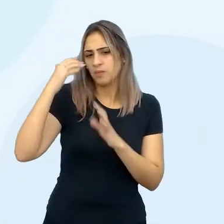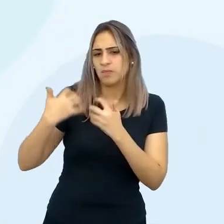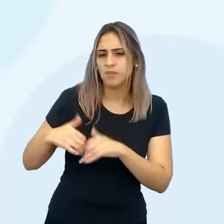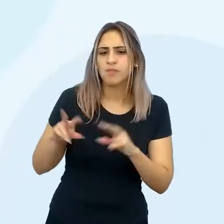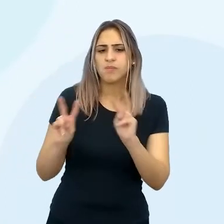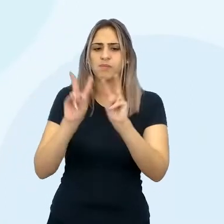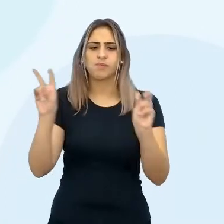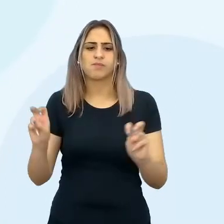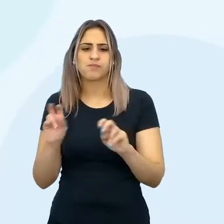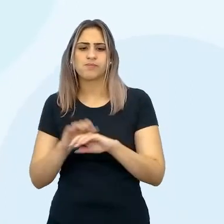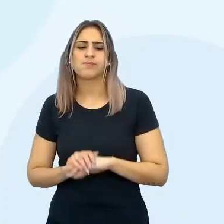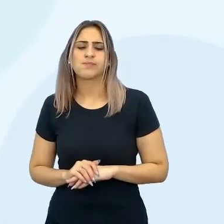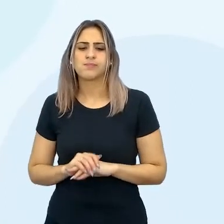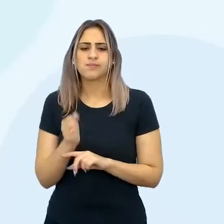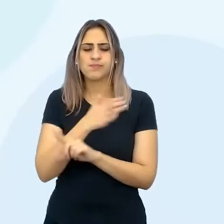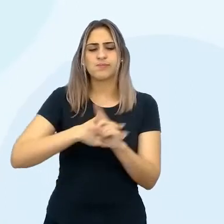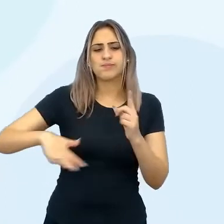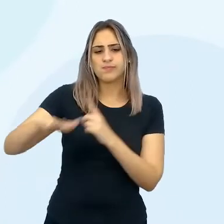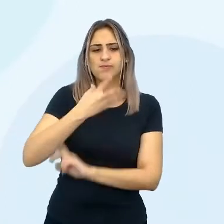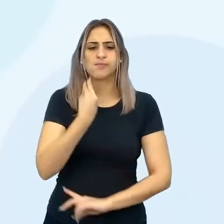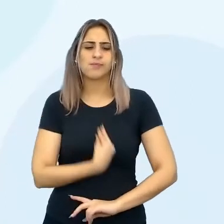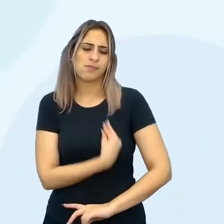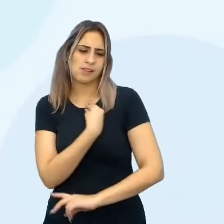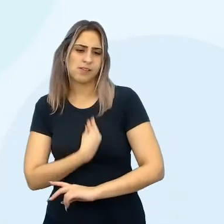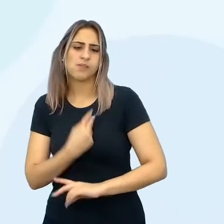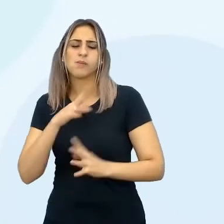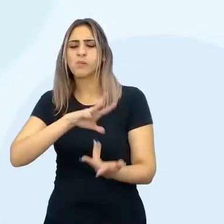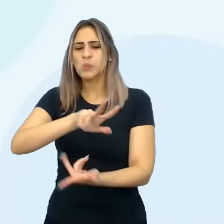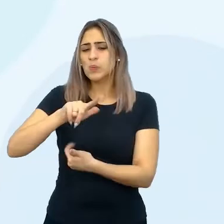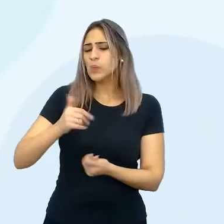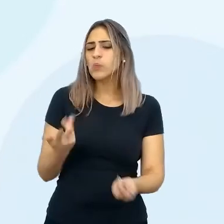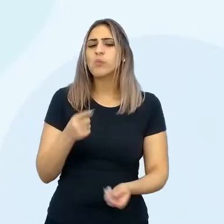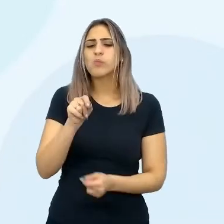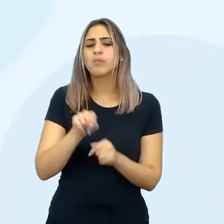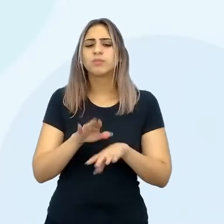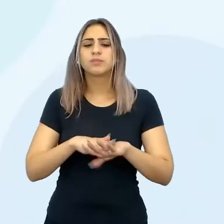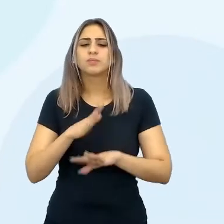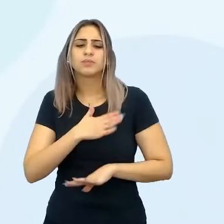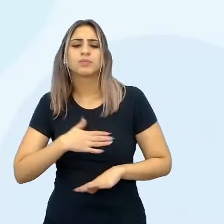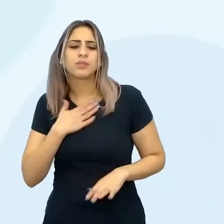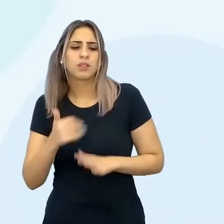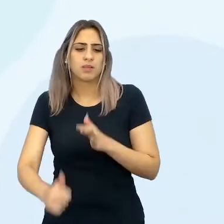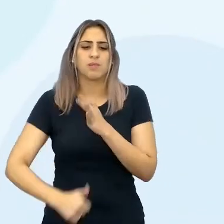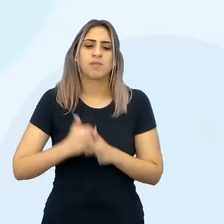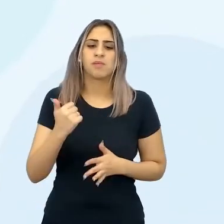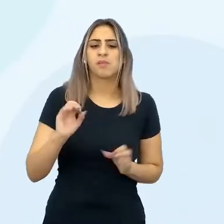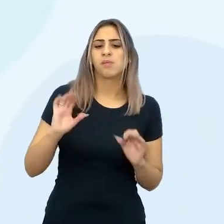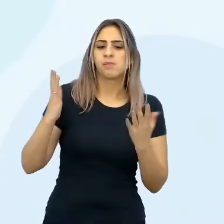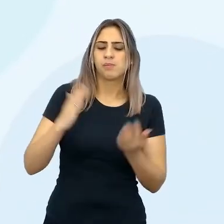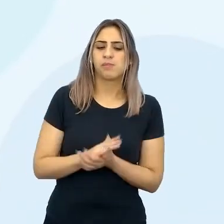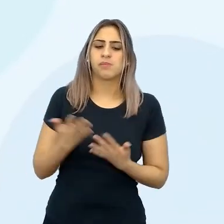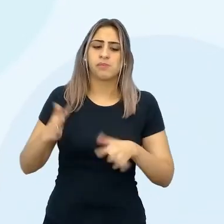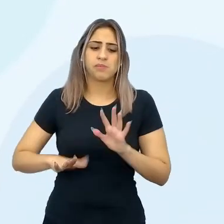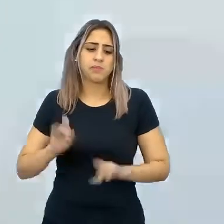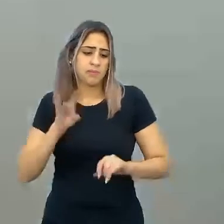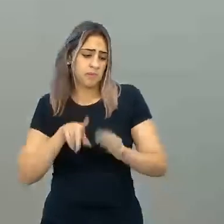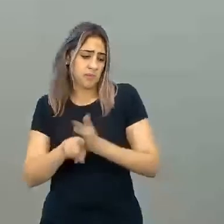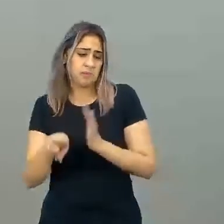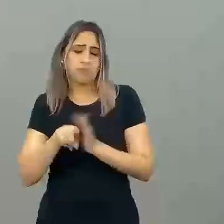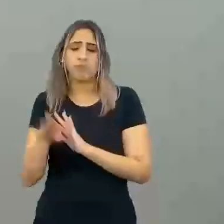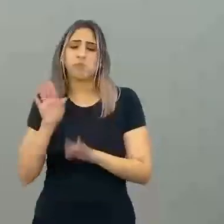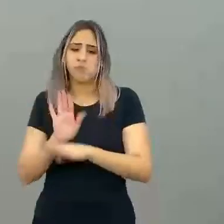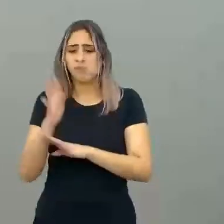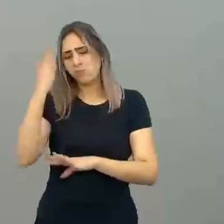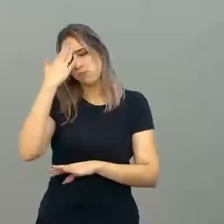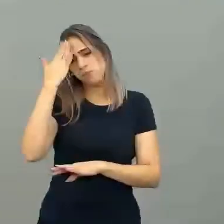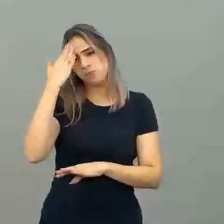termos de mundo, sociedade, vida, né? O que vocês gostariam de melhorar ou resolver? Às vezes, são perguntas que ajudam